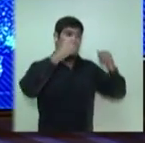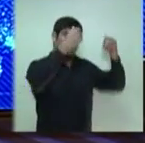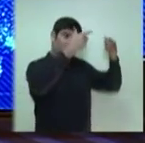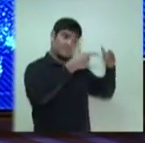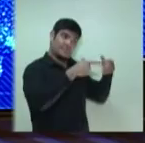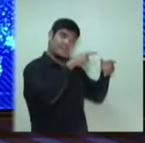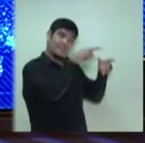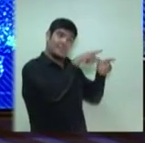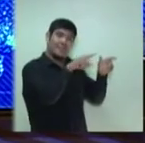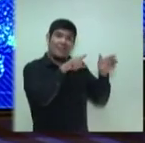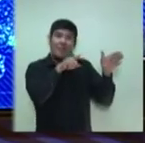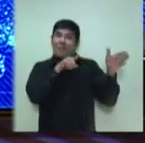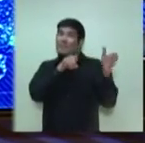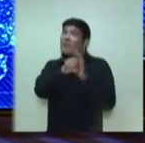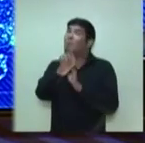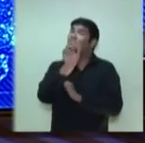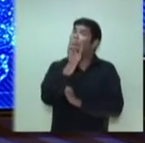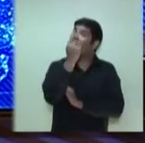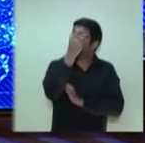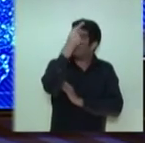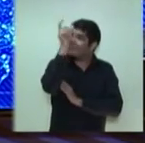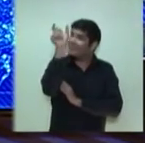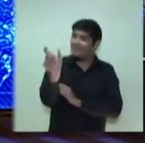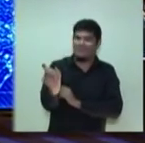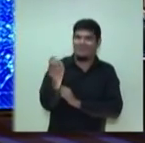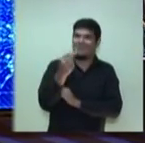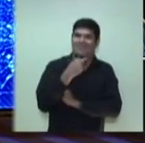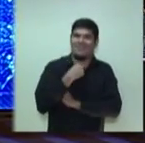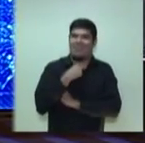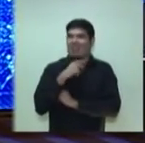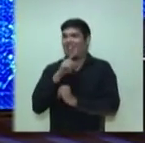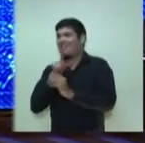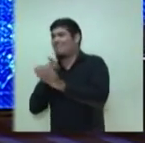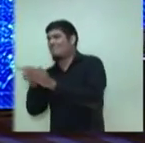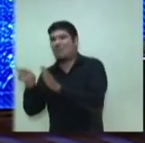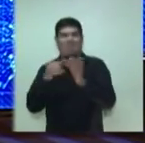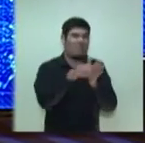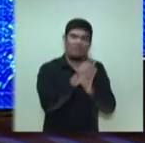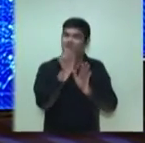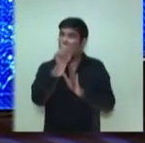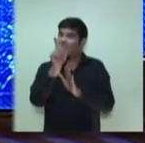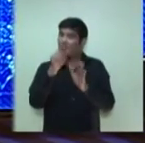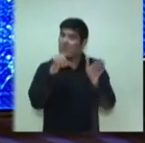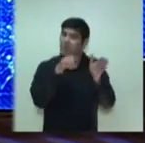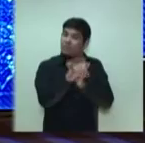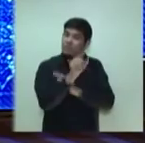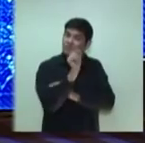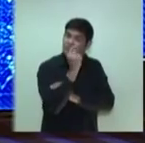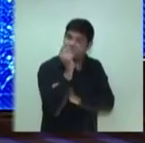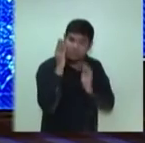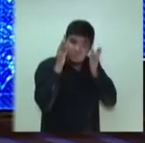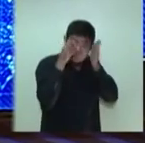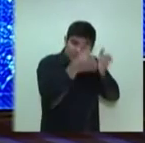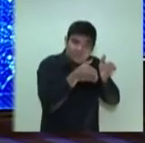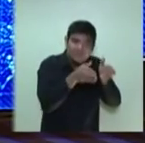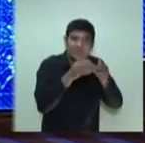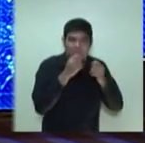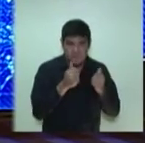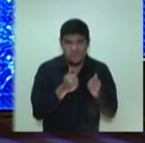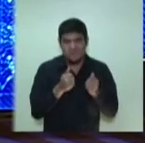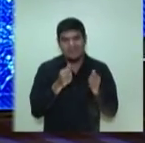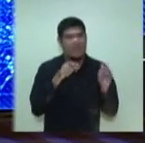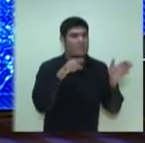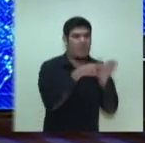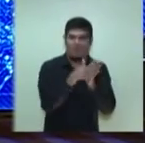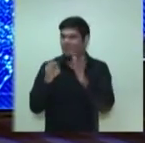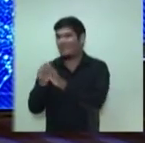A pergunta é dirigida apenas para um candidato por uma questão de justiça, porque quem responde primeiro tem dois minutos, o outro candidato tem apenas um. Então, se você fizer a pergunta para os dois,